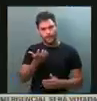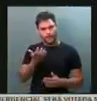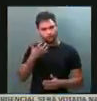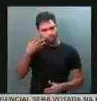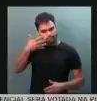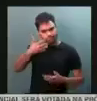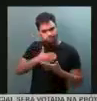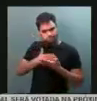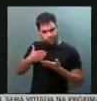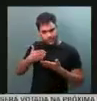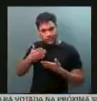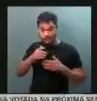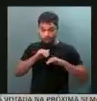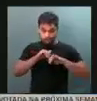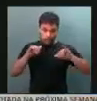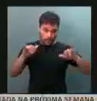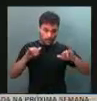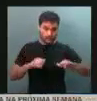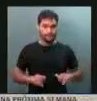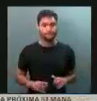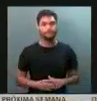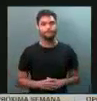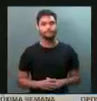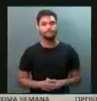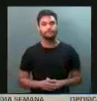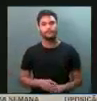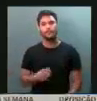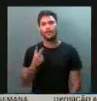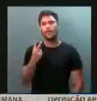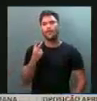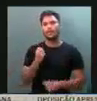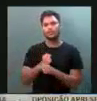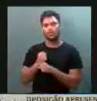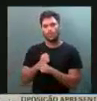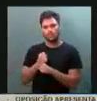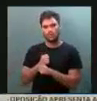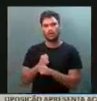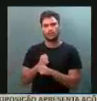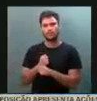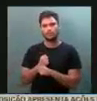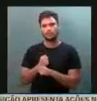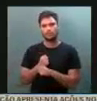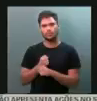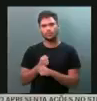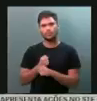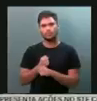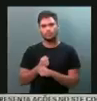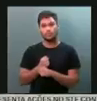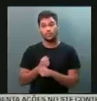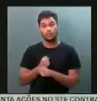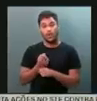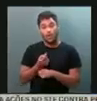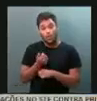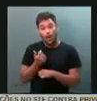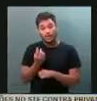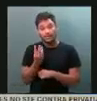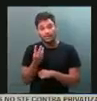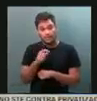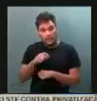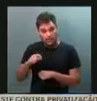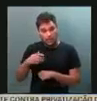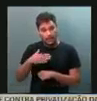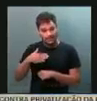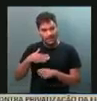eu quero aqui dizer que em dois anos e quase três meses de